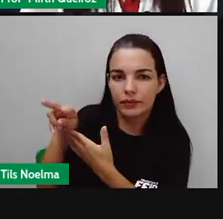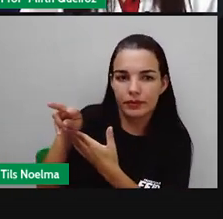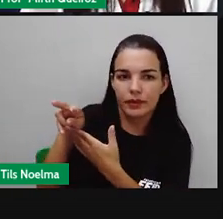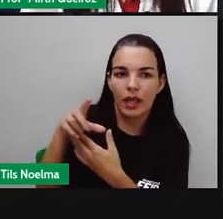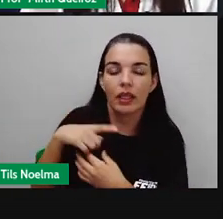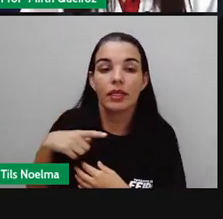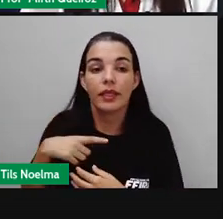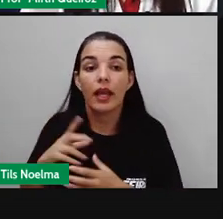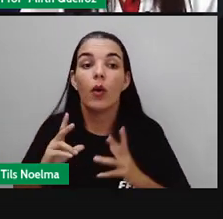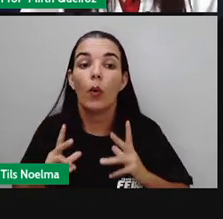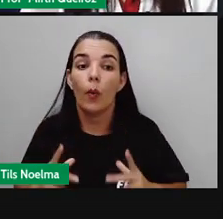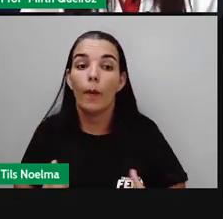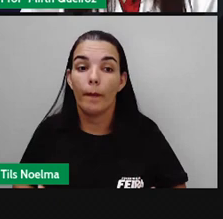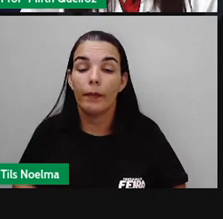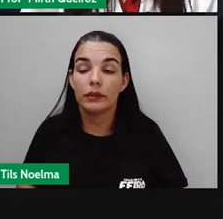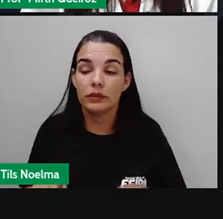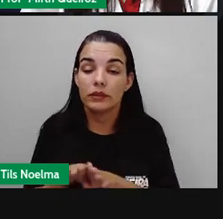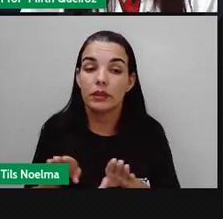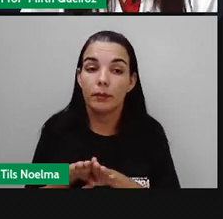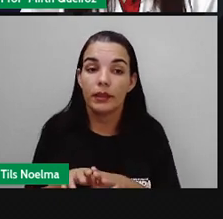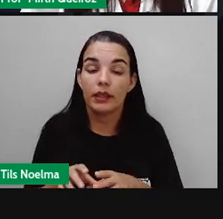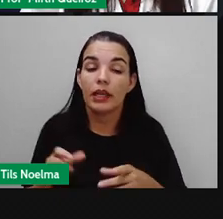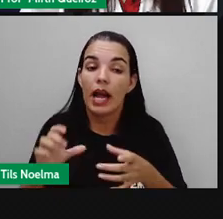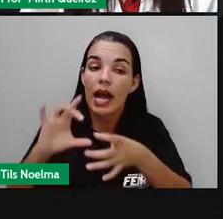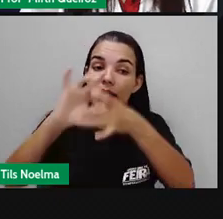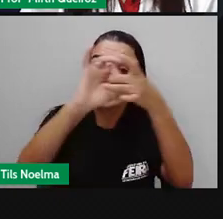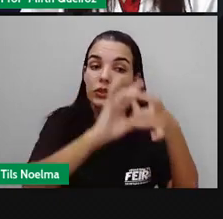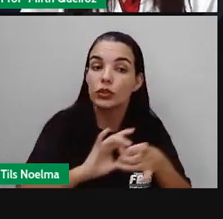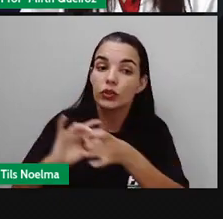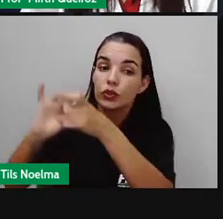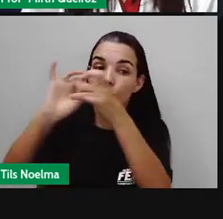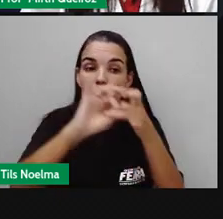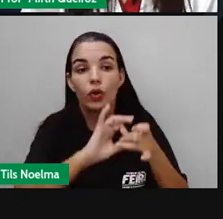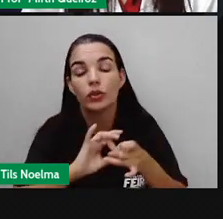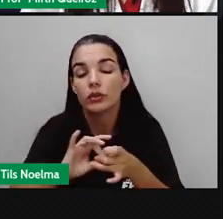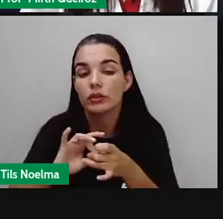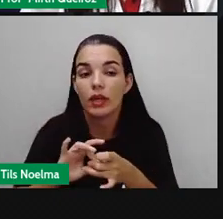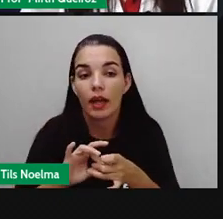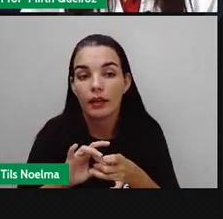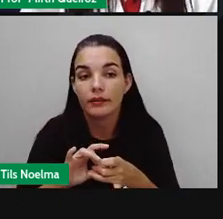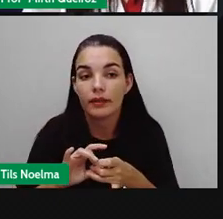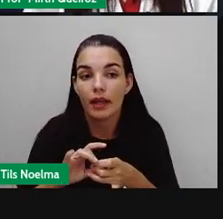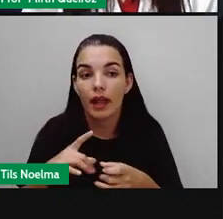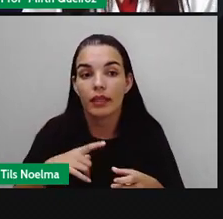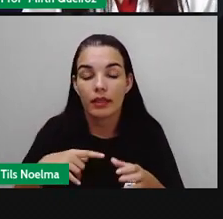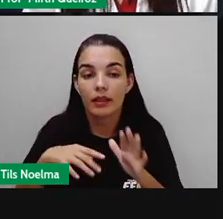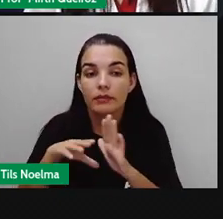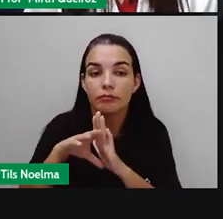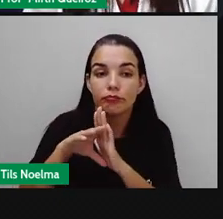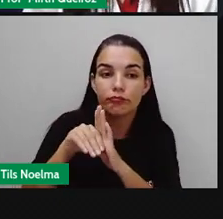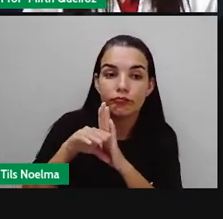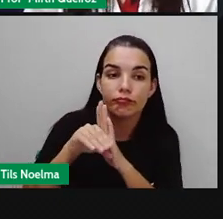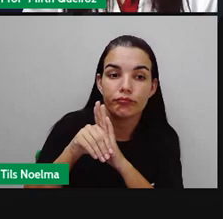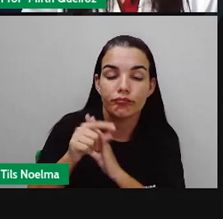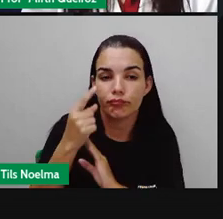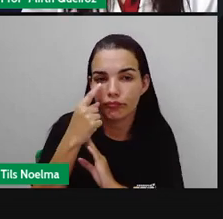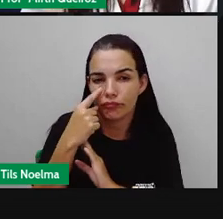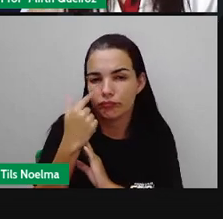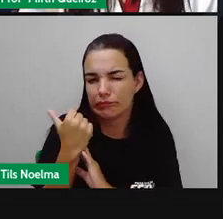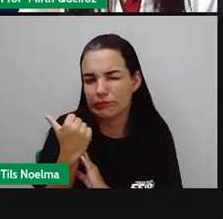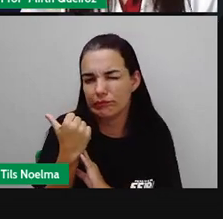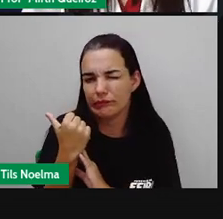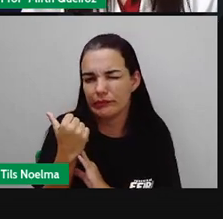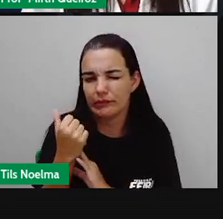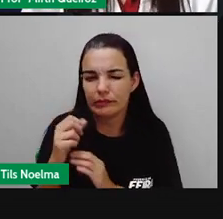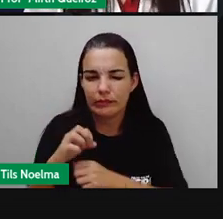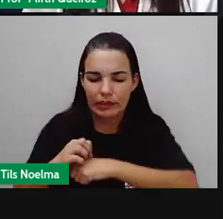doenças humanas que estão associadas a elementos fúngicos, que são muito conhecidas, né? Que é o caso